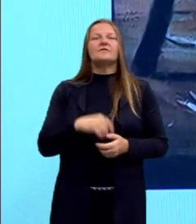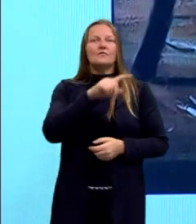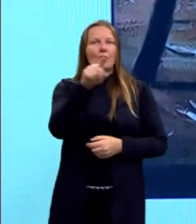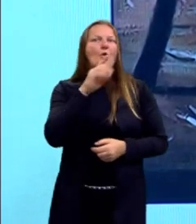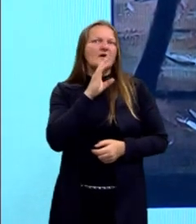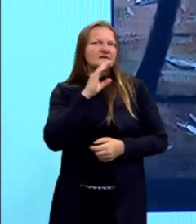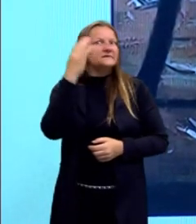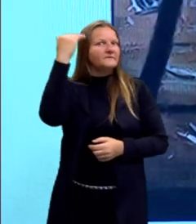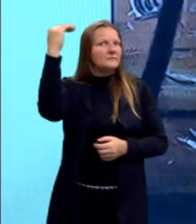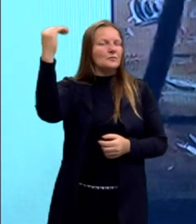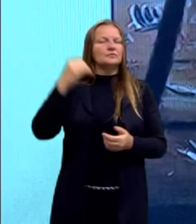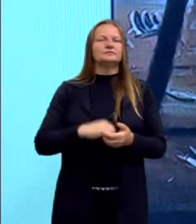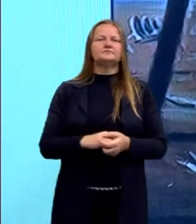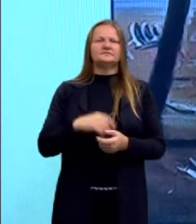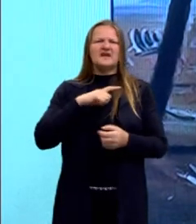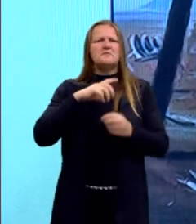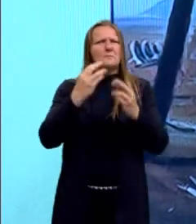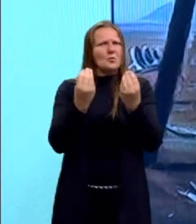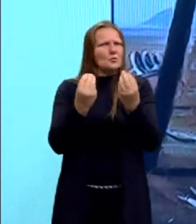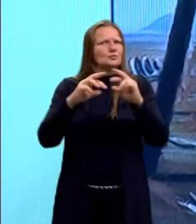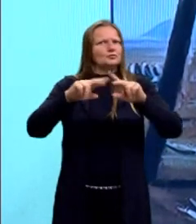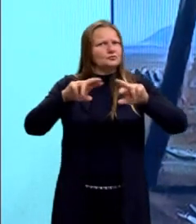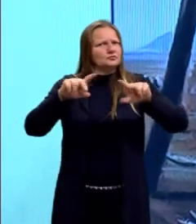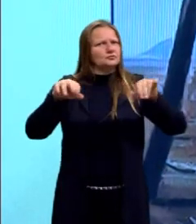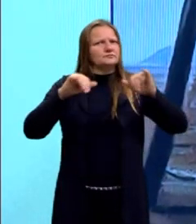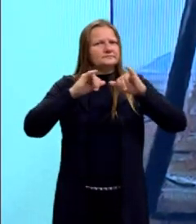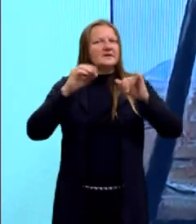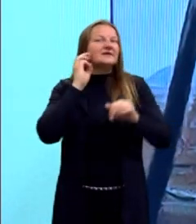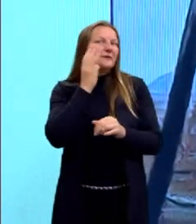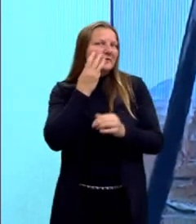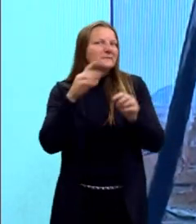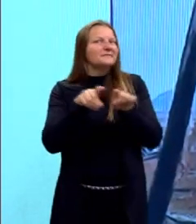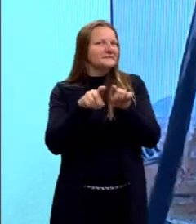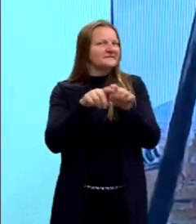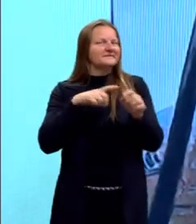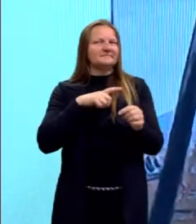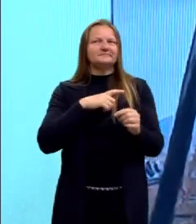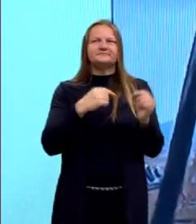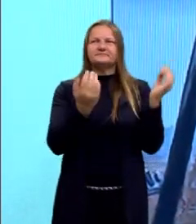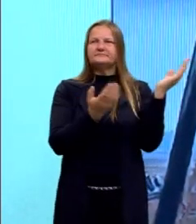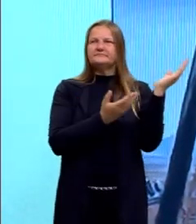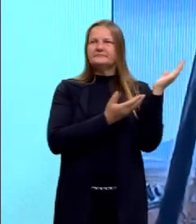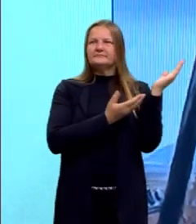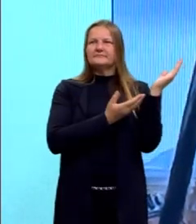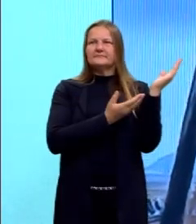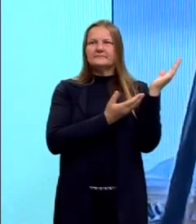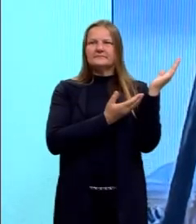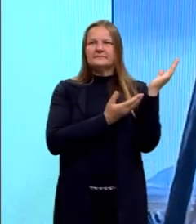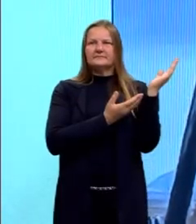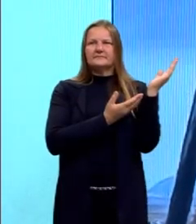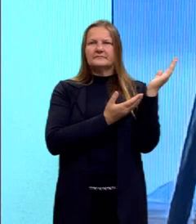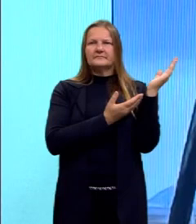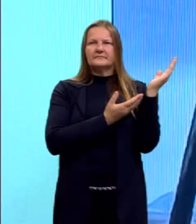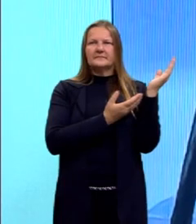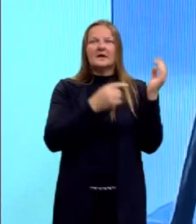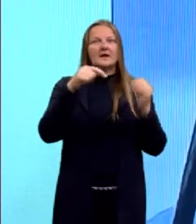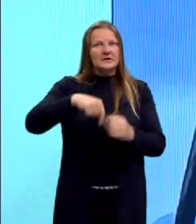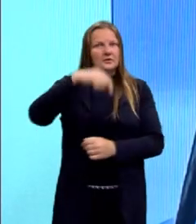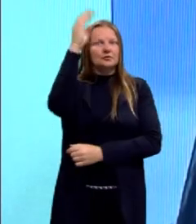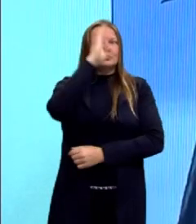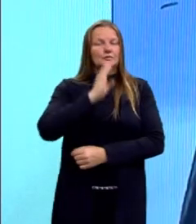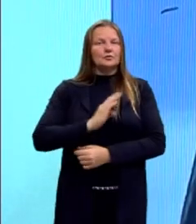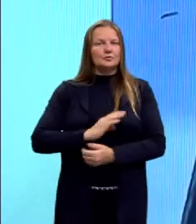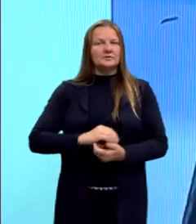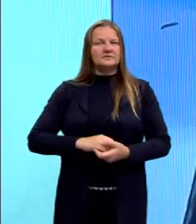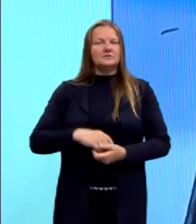conhecem, tem várias figurinhas por aí. Aqui nós estamos apresentando na tela para vocês uma obra do Brasil aqui, do